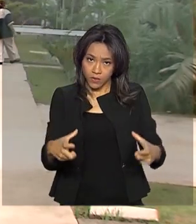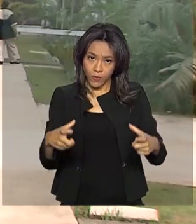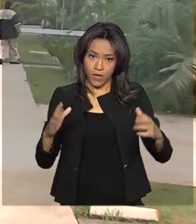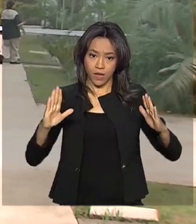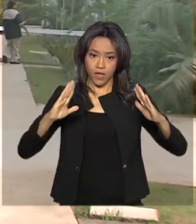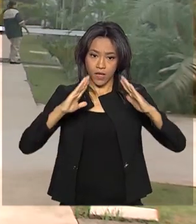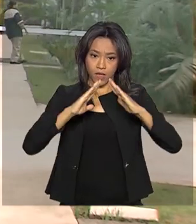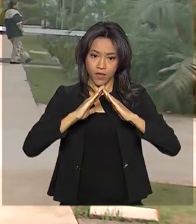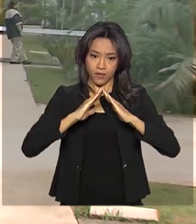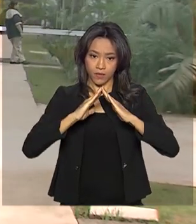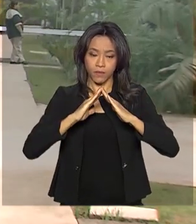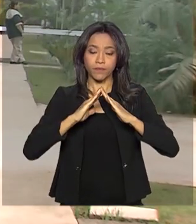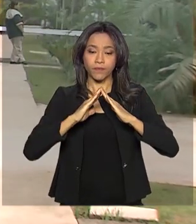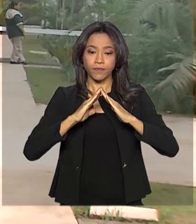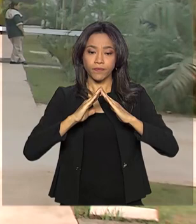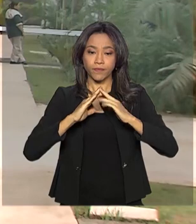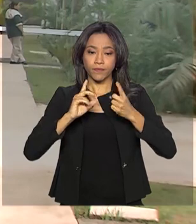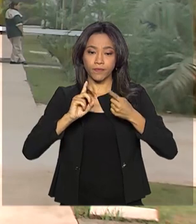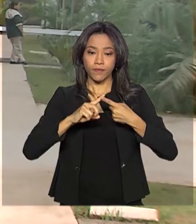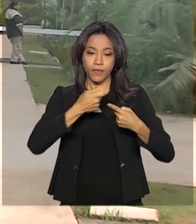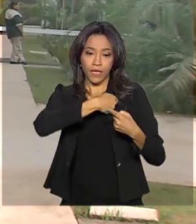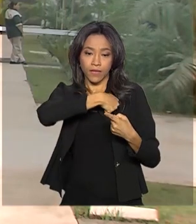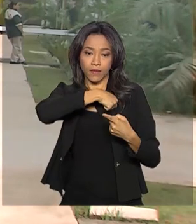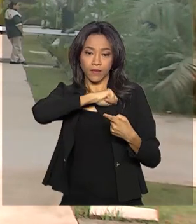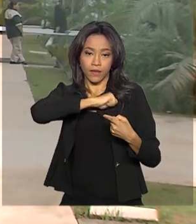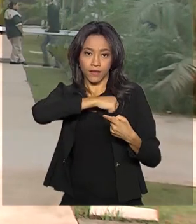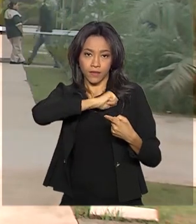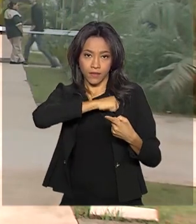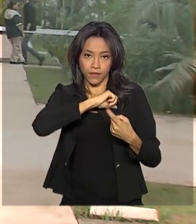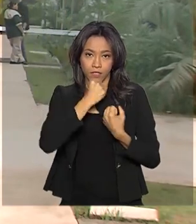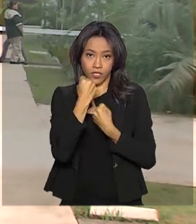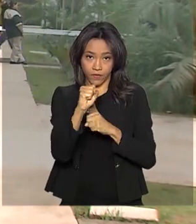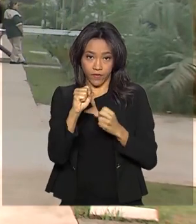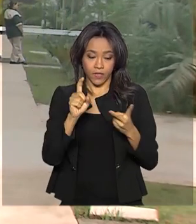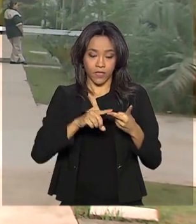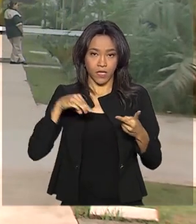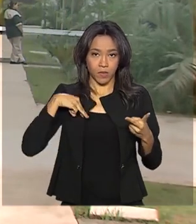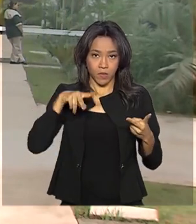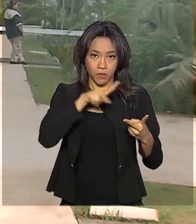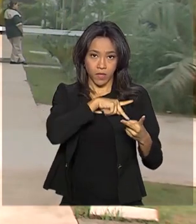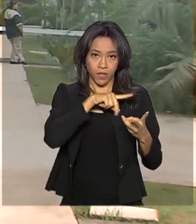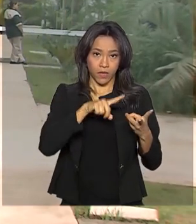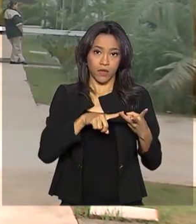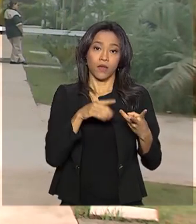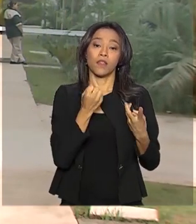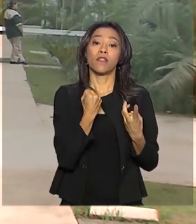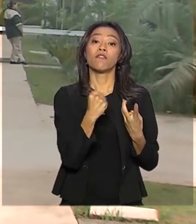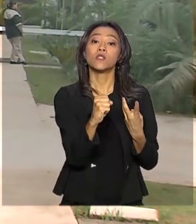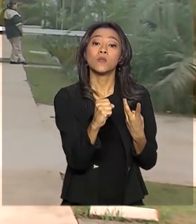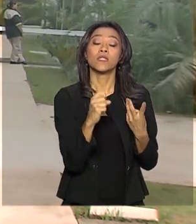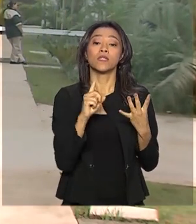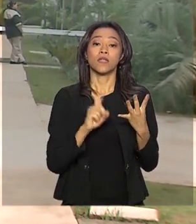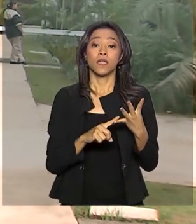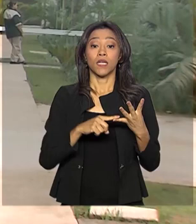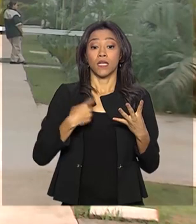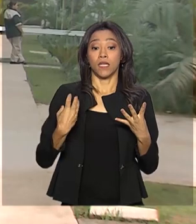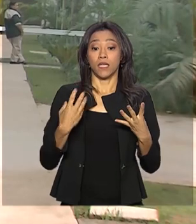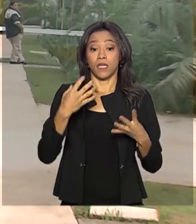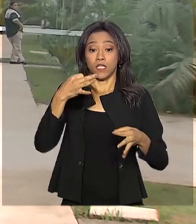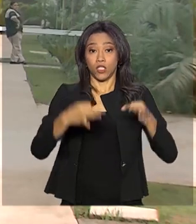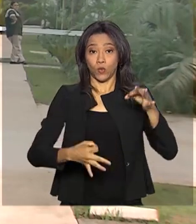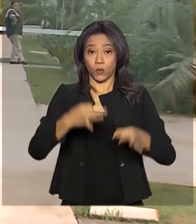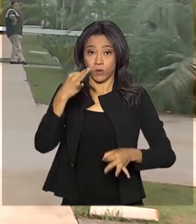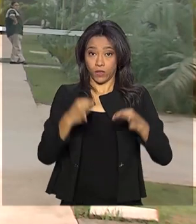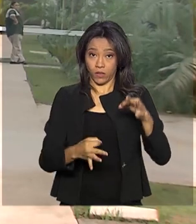por Delegacia de Defesa da Mulher, Ministério Público, Defensoria Pública e Tribunal de Justiça.